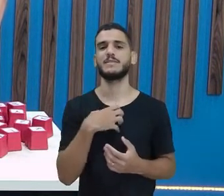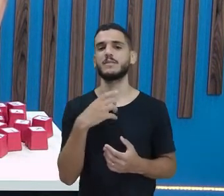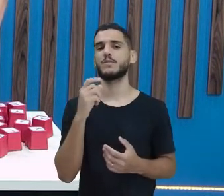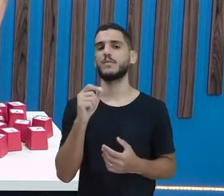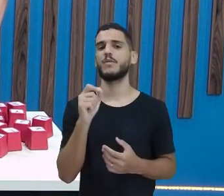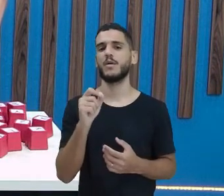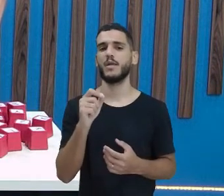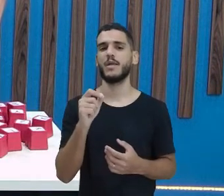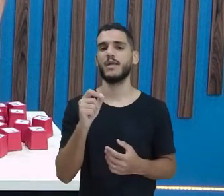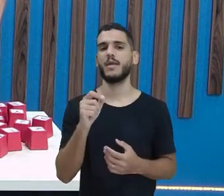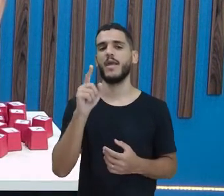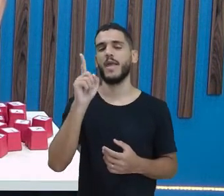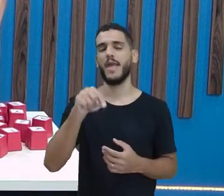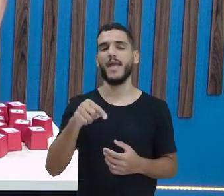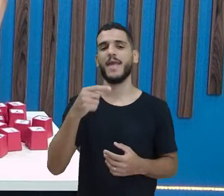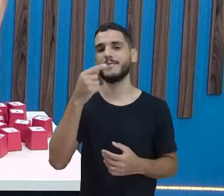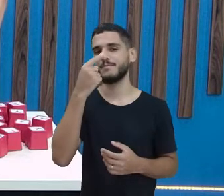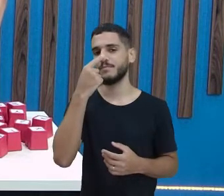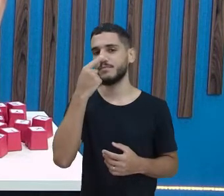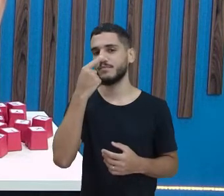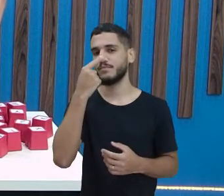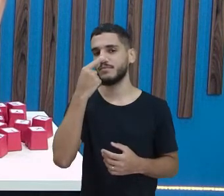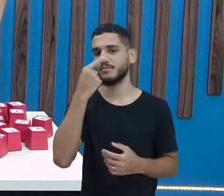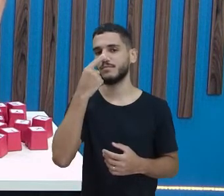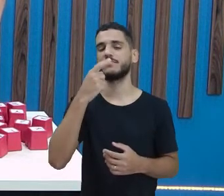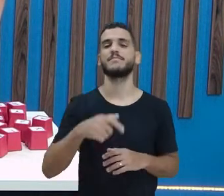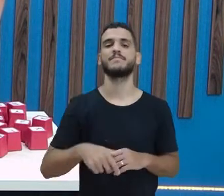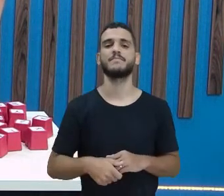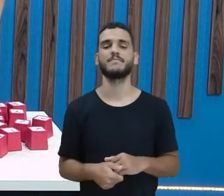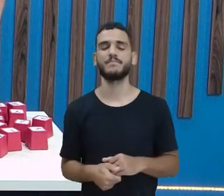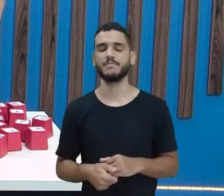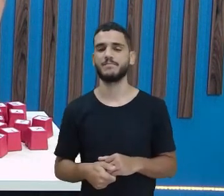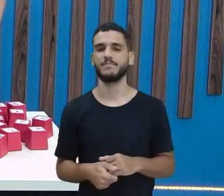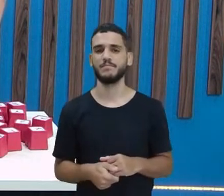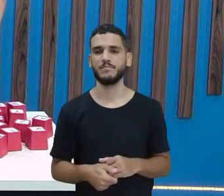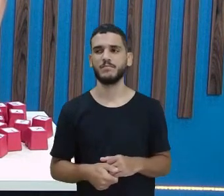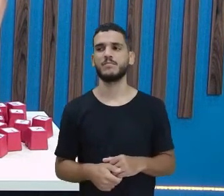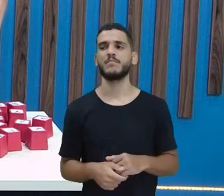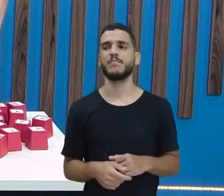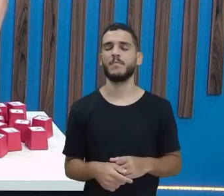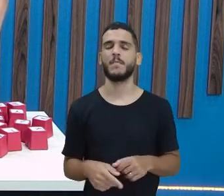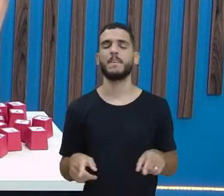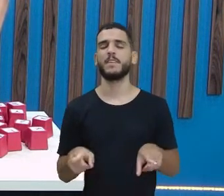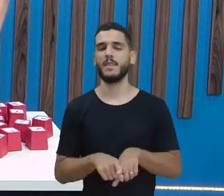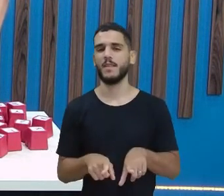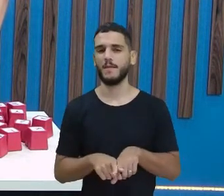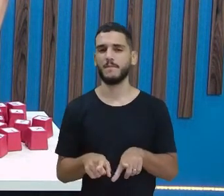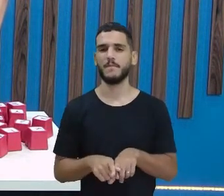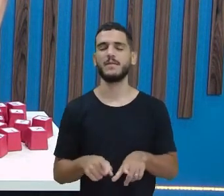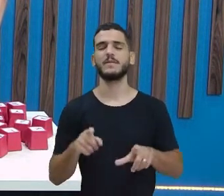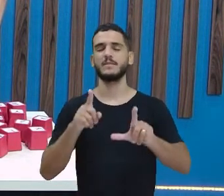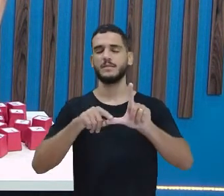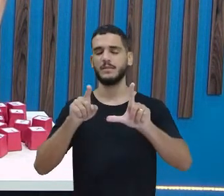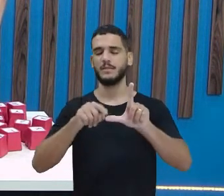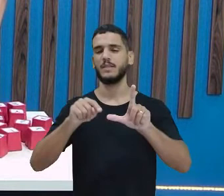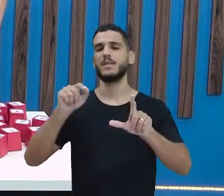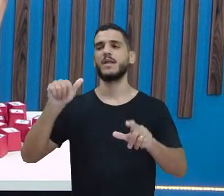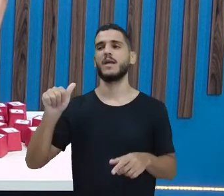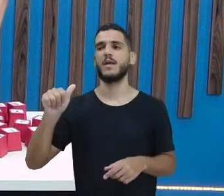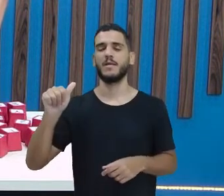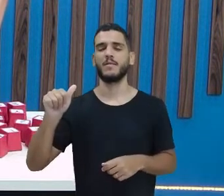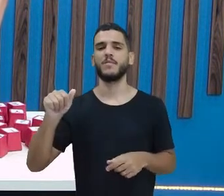nasalado, porque ele sai por aqui pelo nariz. Mas, além de eu ter esse som nasalado na letra A,